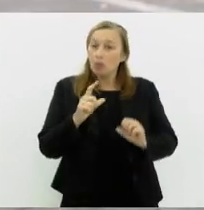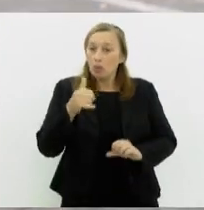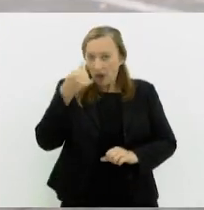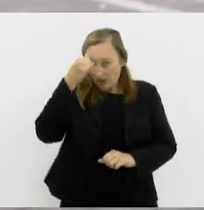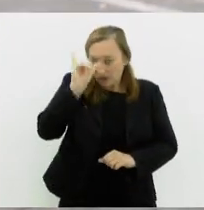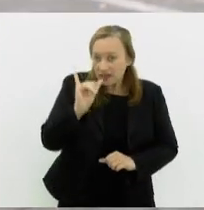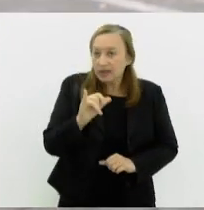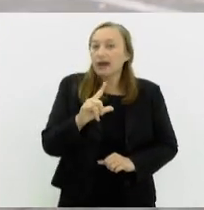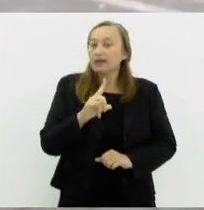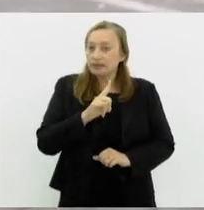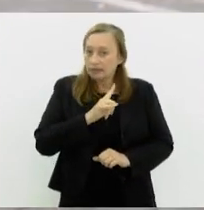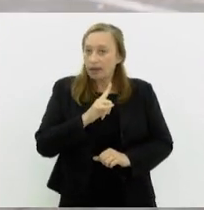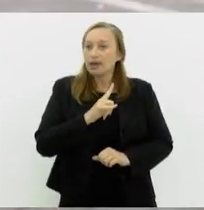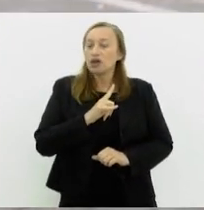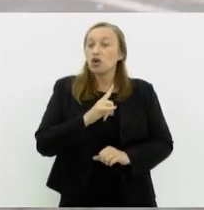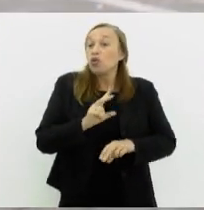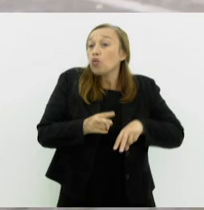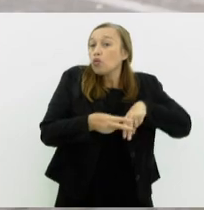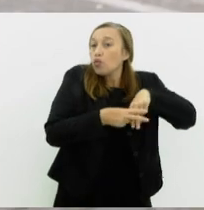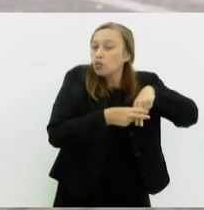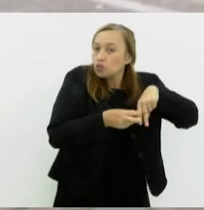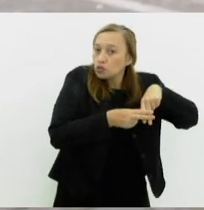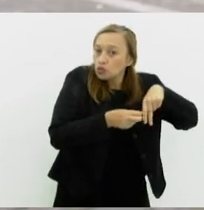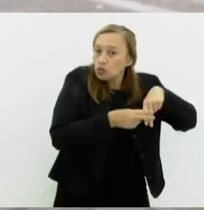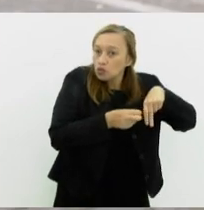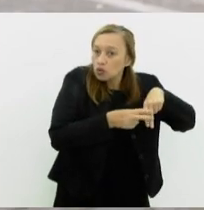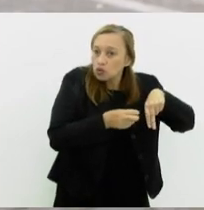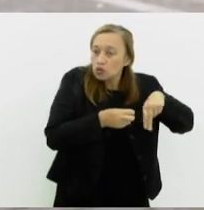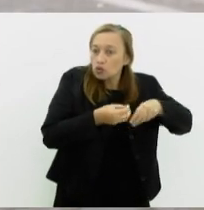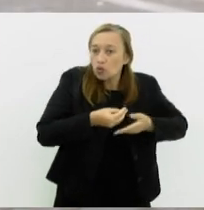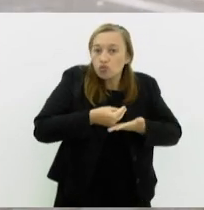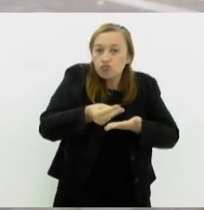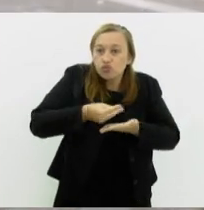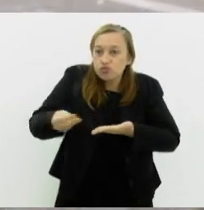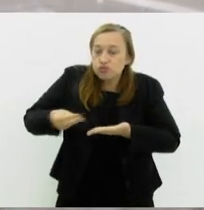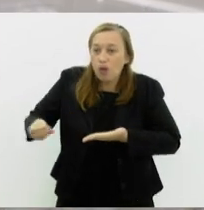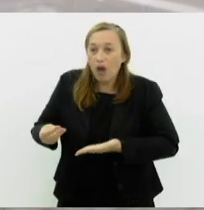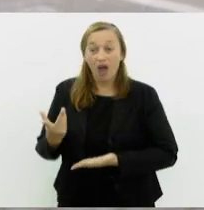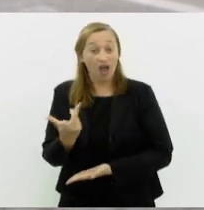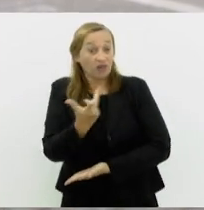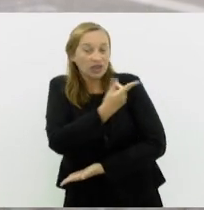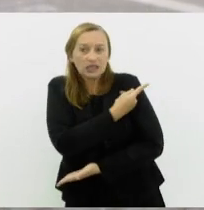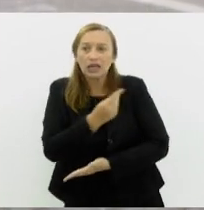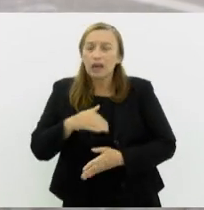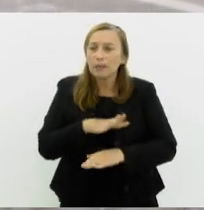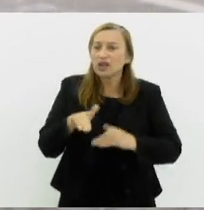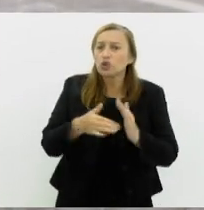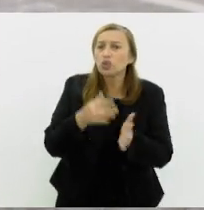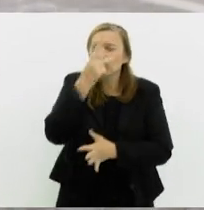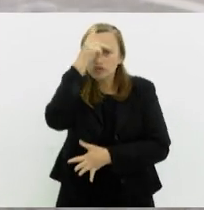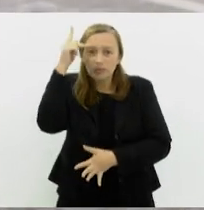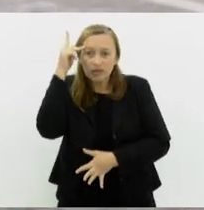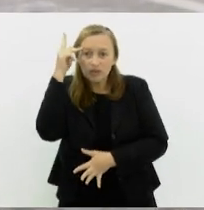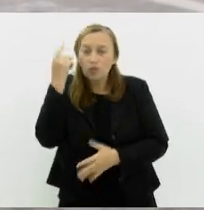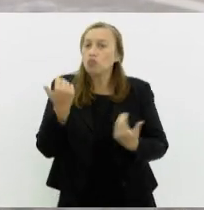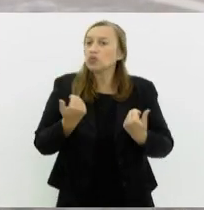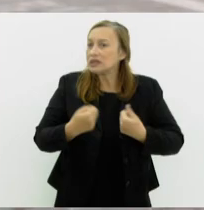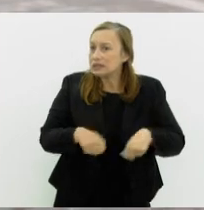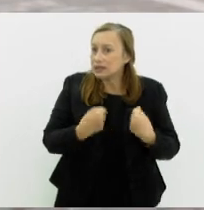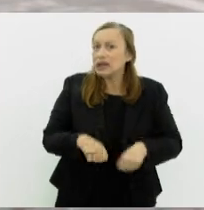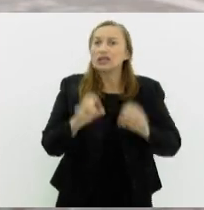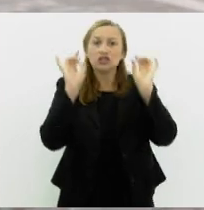O SUS, ele disponibiliza a vacina para todas as pessoas com necessidades